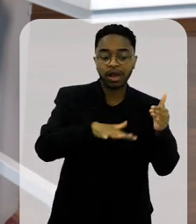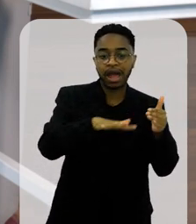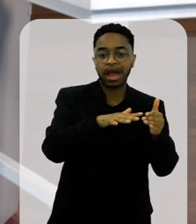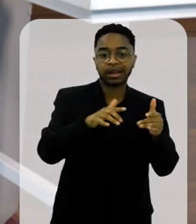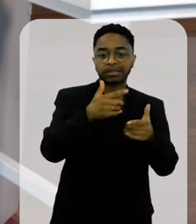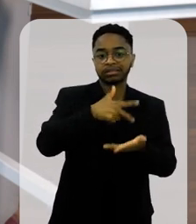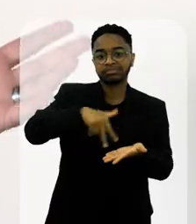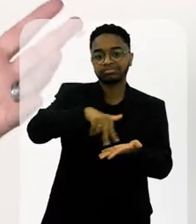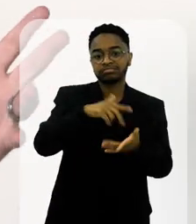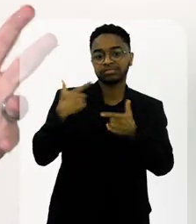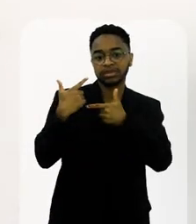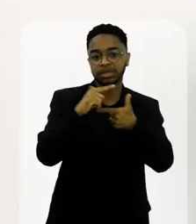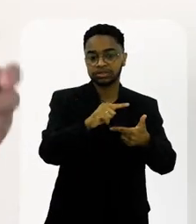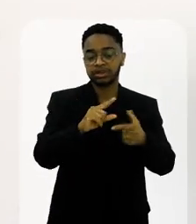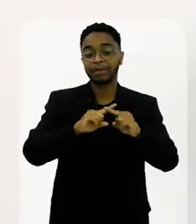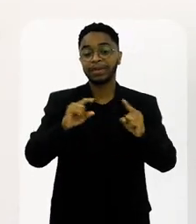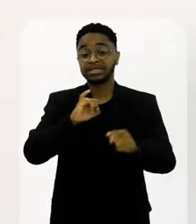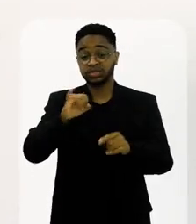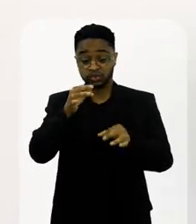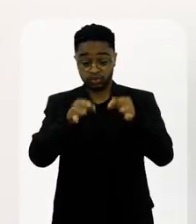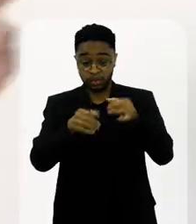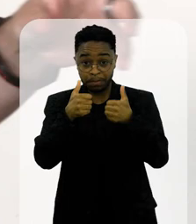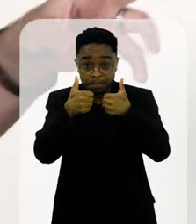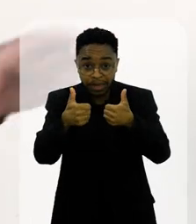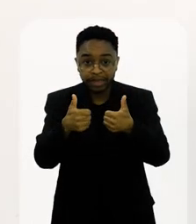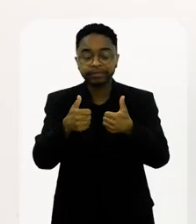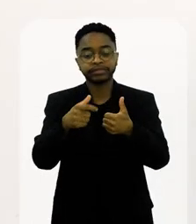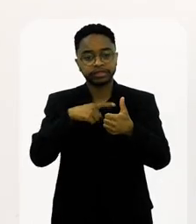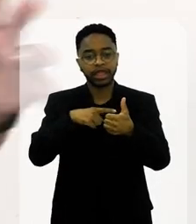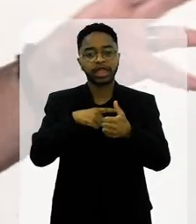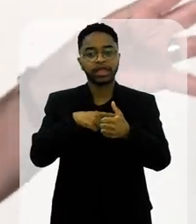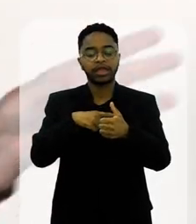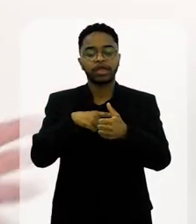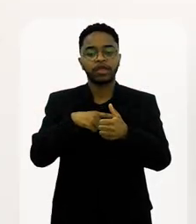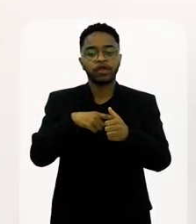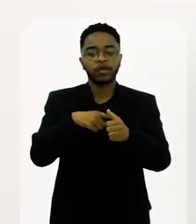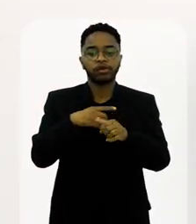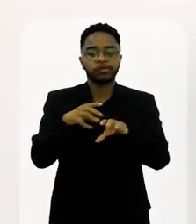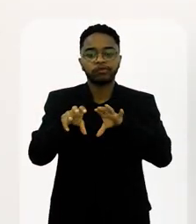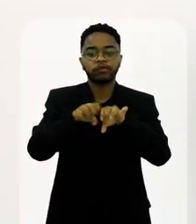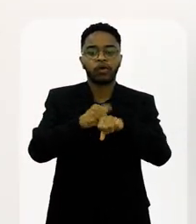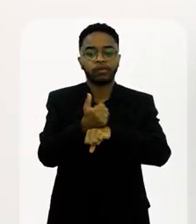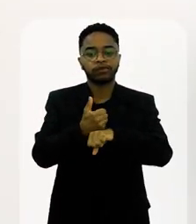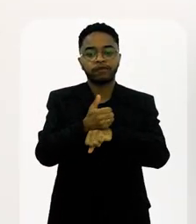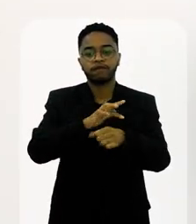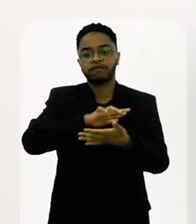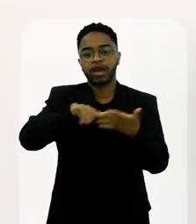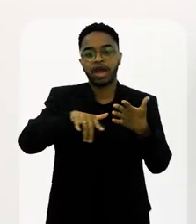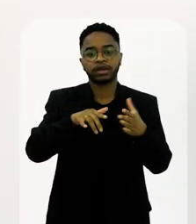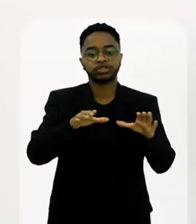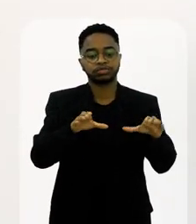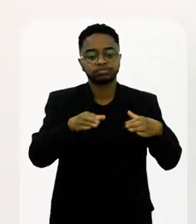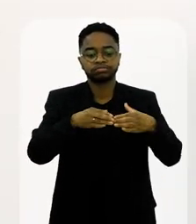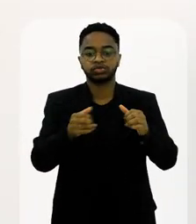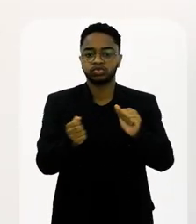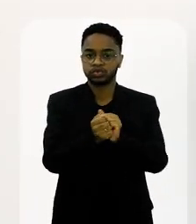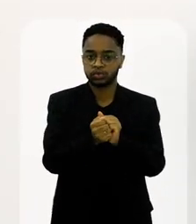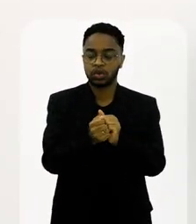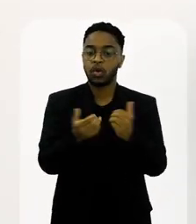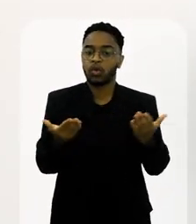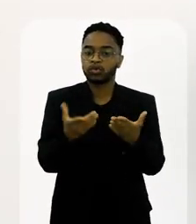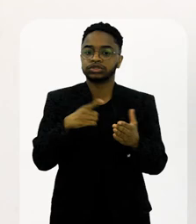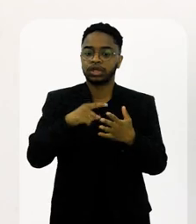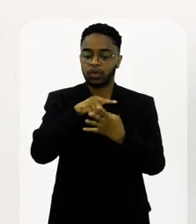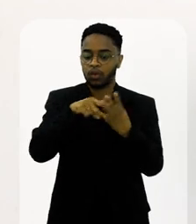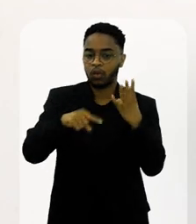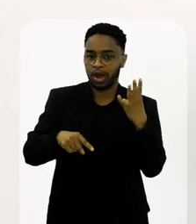Então, um bom júri é aquele júri que mescla diferentes formações dentro da sua composição. Hoje, a gente